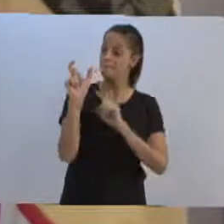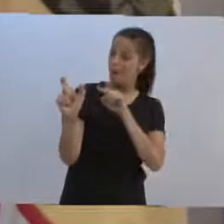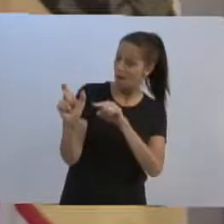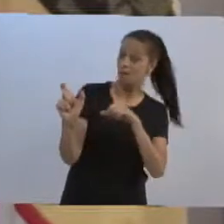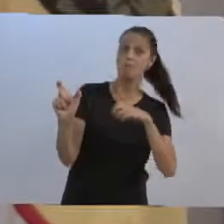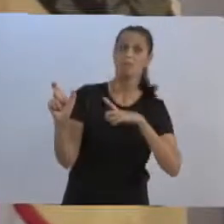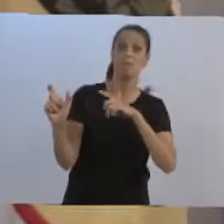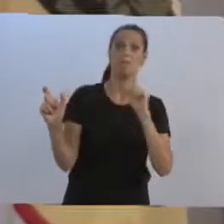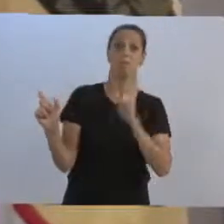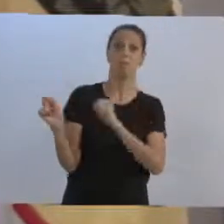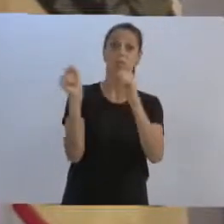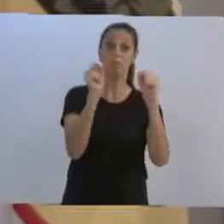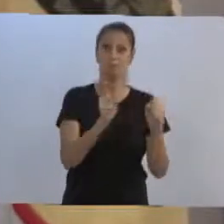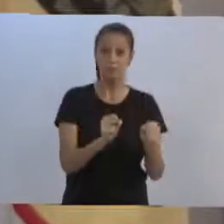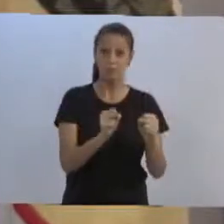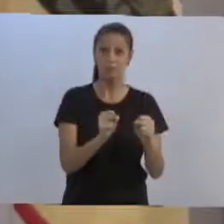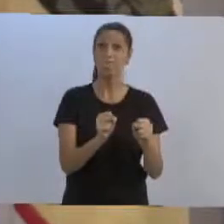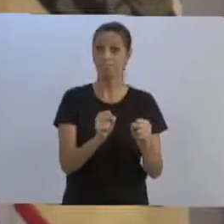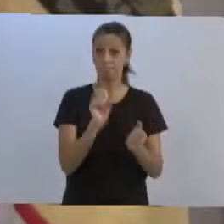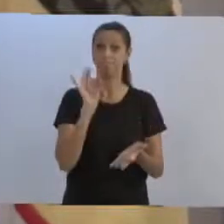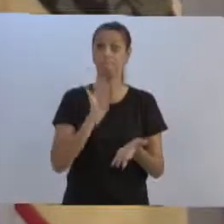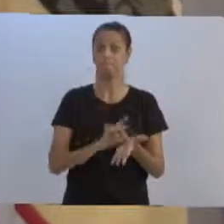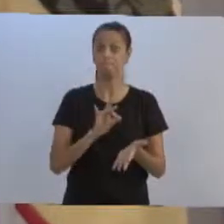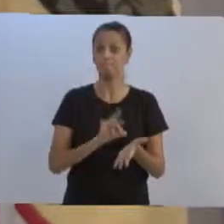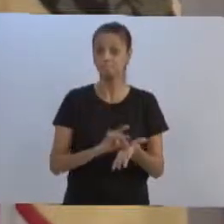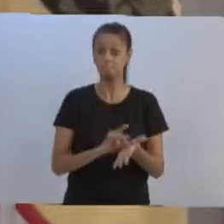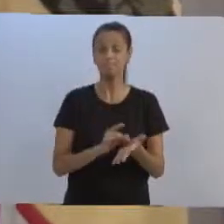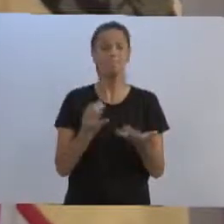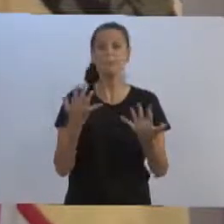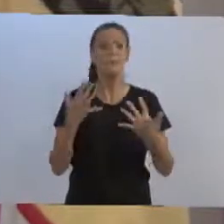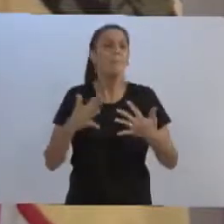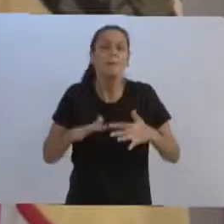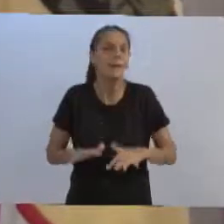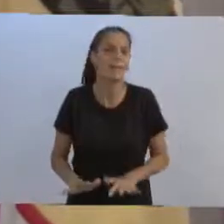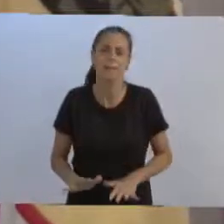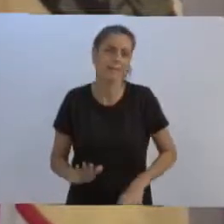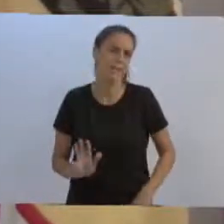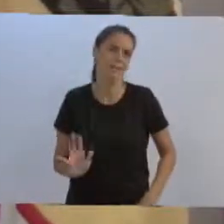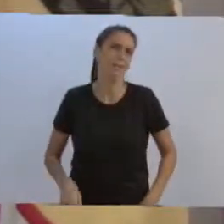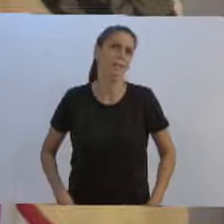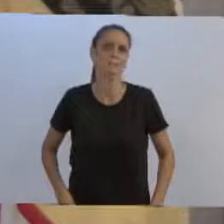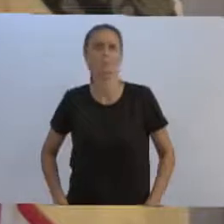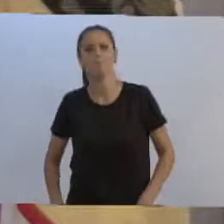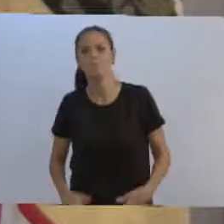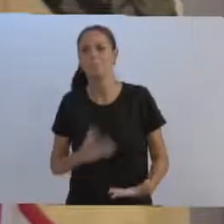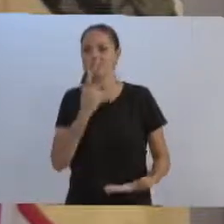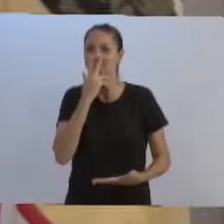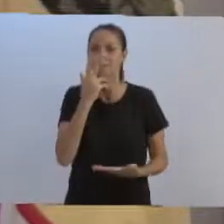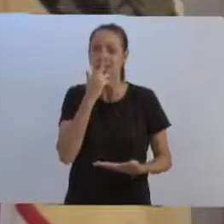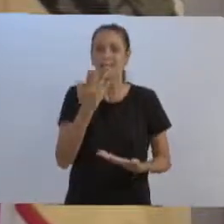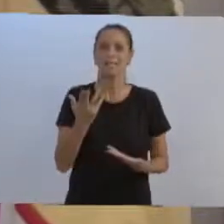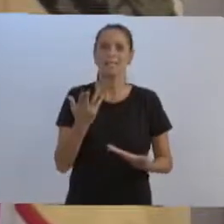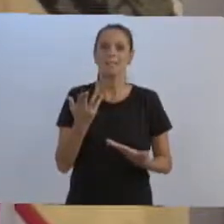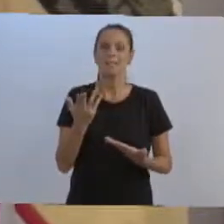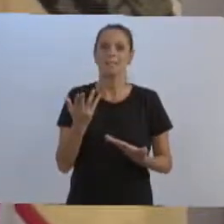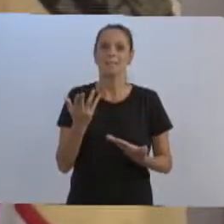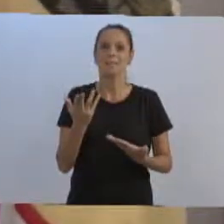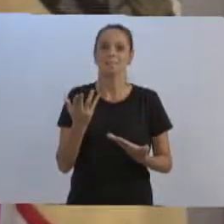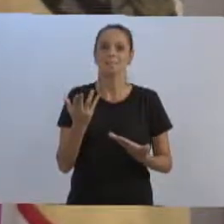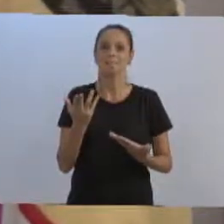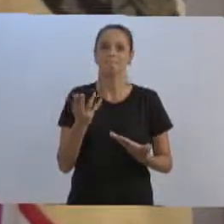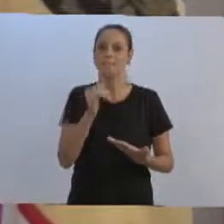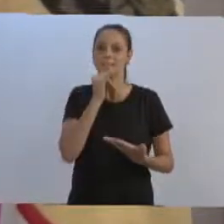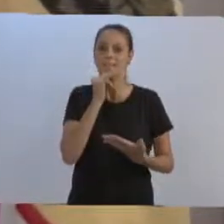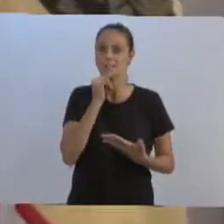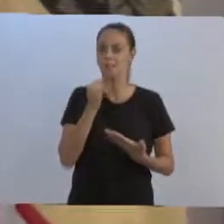eu não pretendo aqui absolutamente tolher o sagrado direito dos